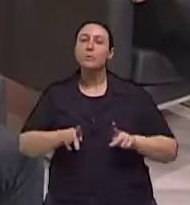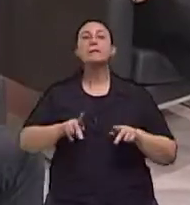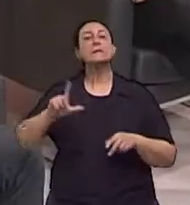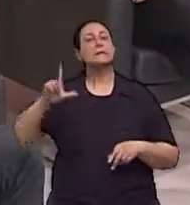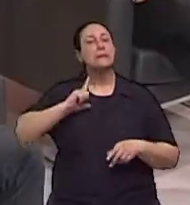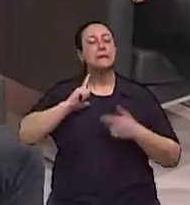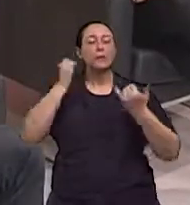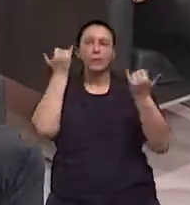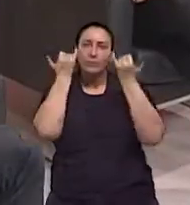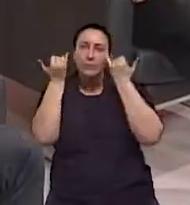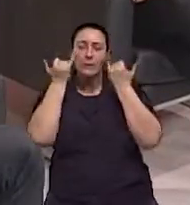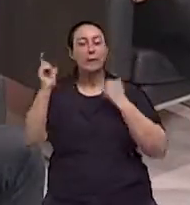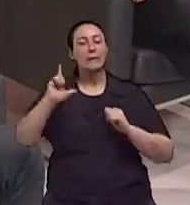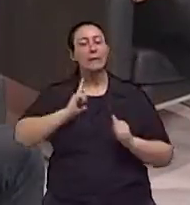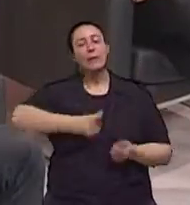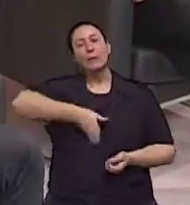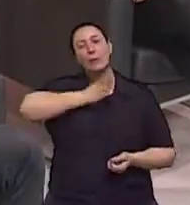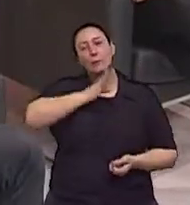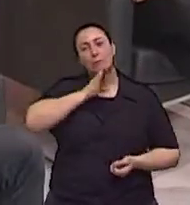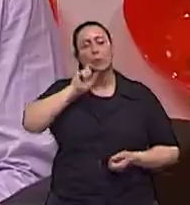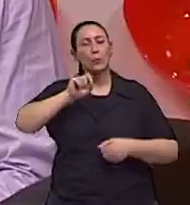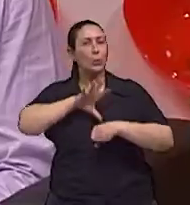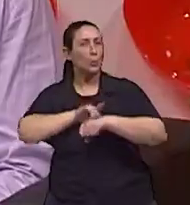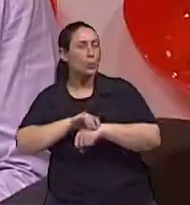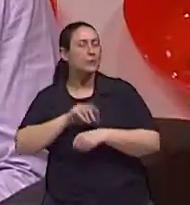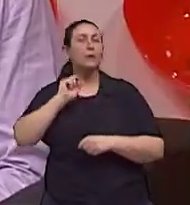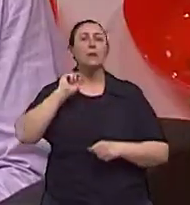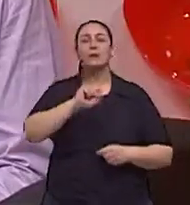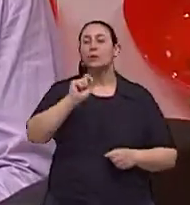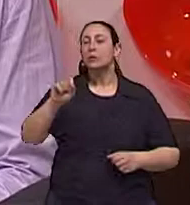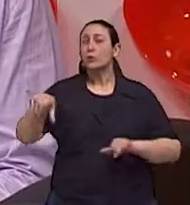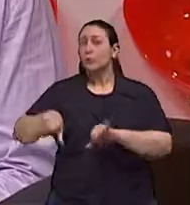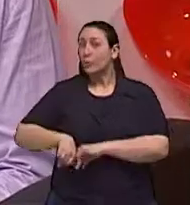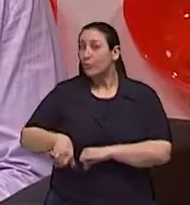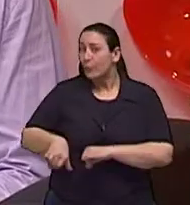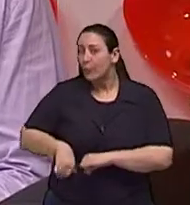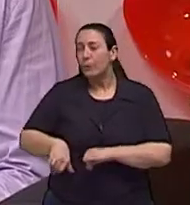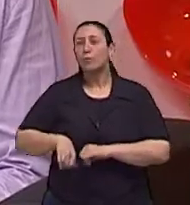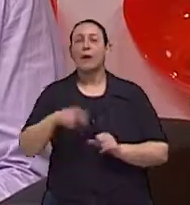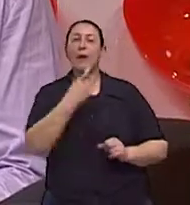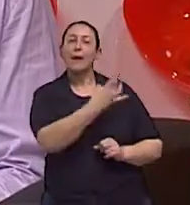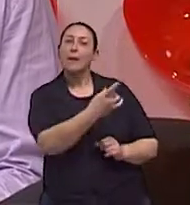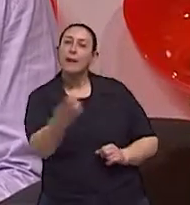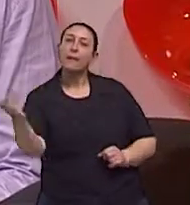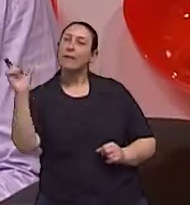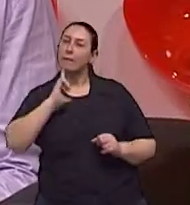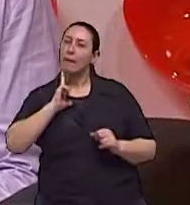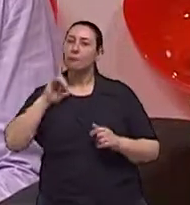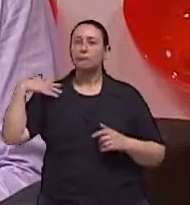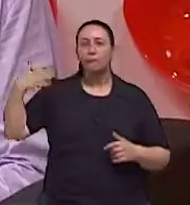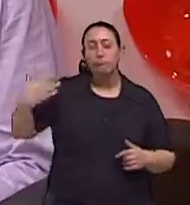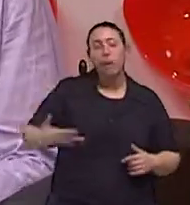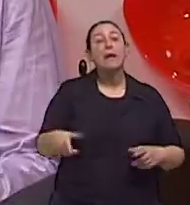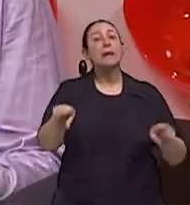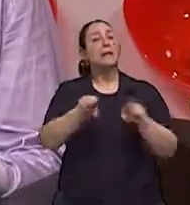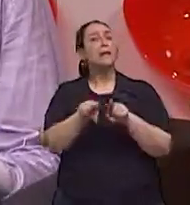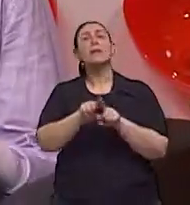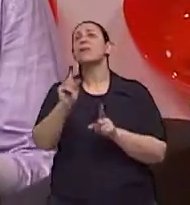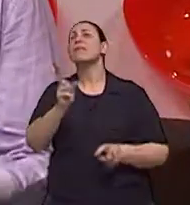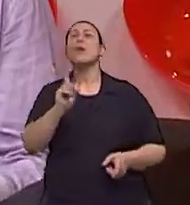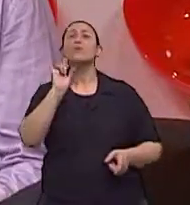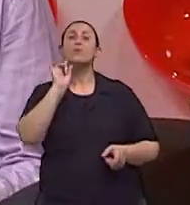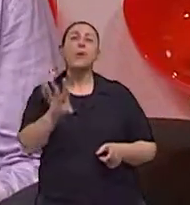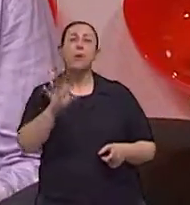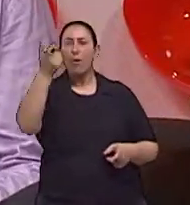às informações, terem um entendimento de suas doenças terem um entendimento dos sofrimentos pelos quais estão passando não como uma